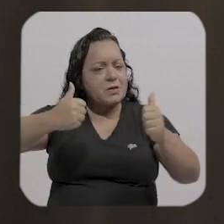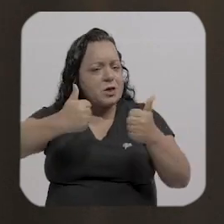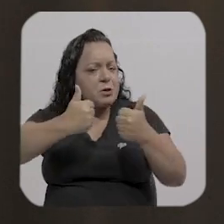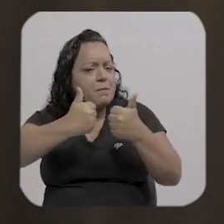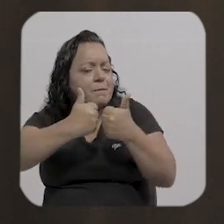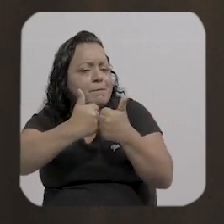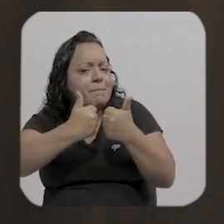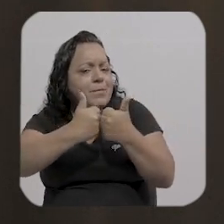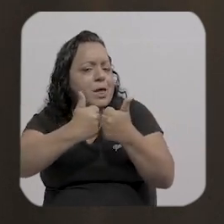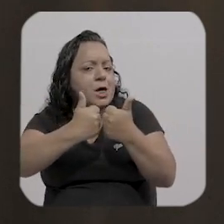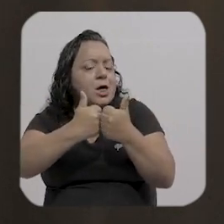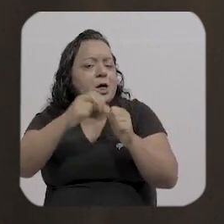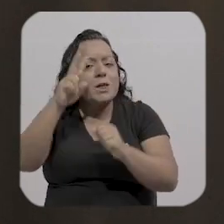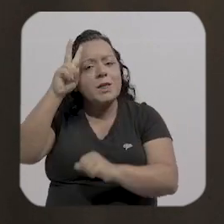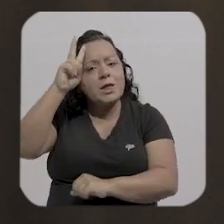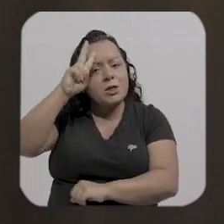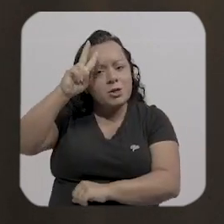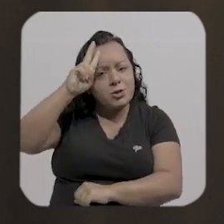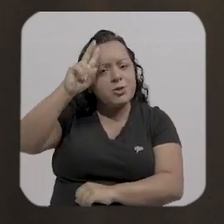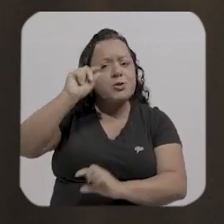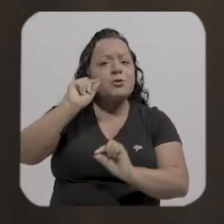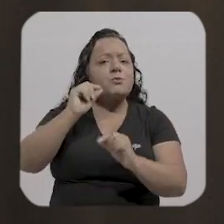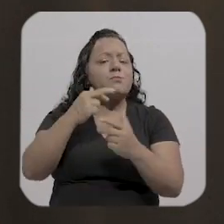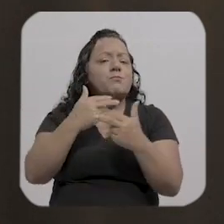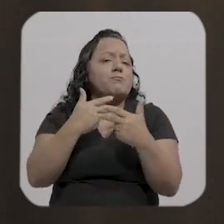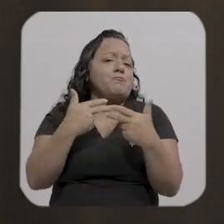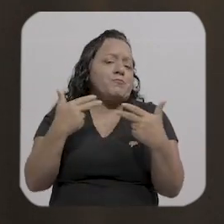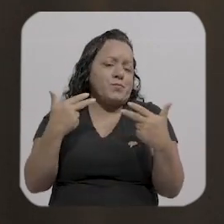histórias.